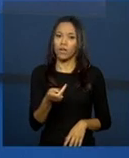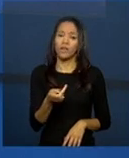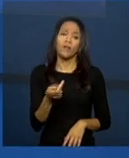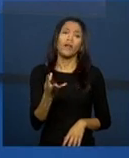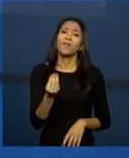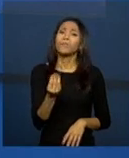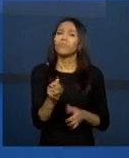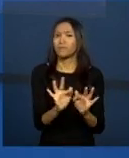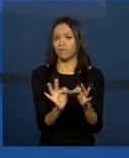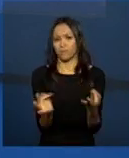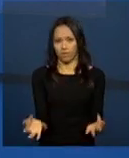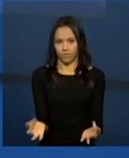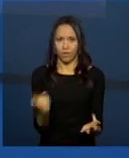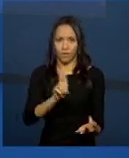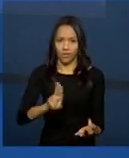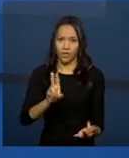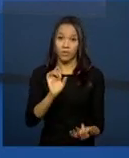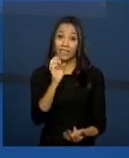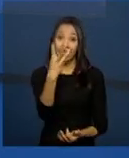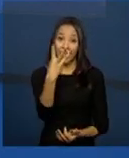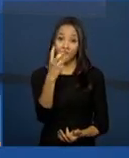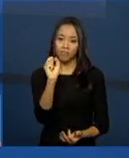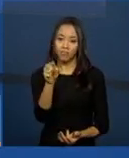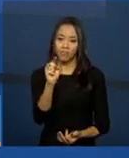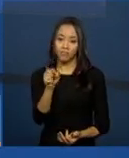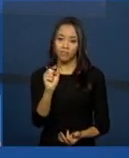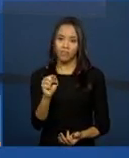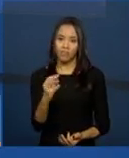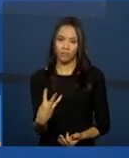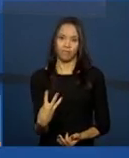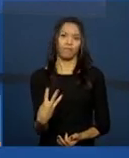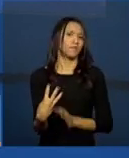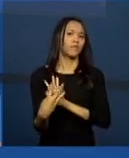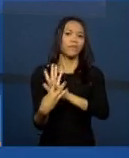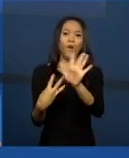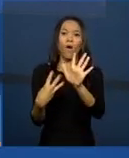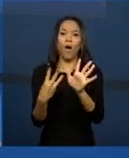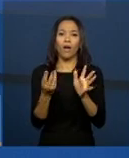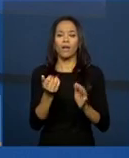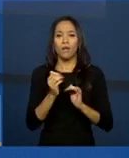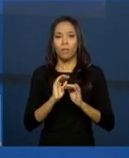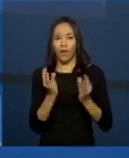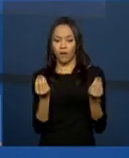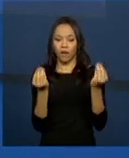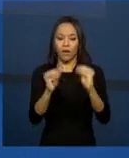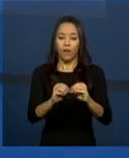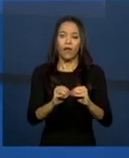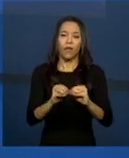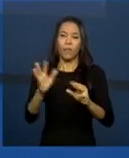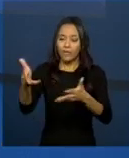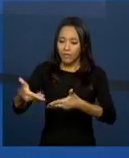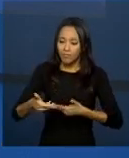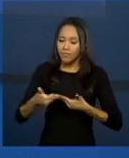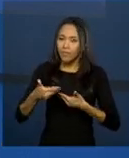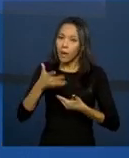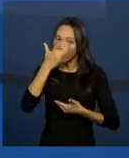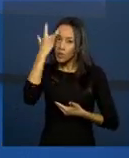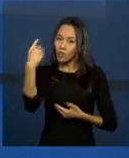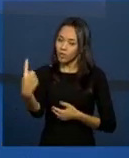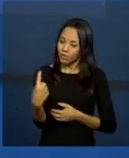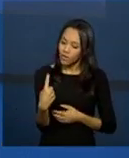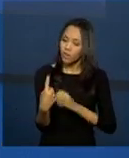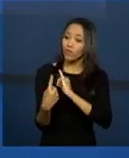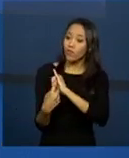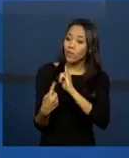muito simples. São três cliques que a pessoa fará para registrar um atendimento. E, ao fazer isso,